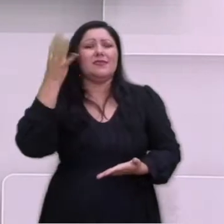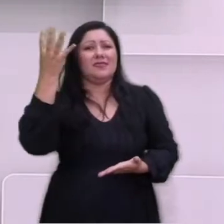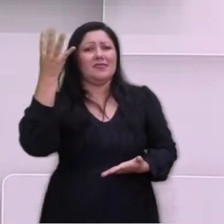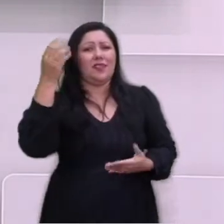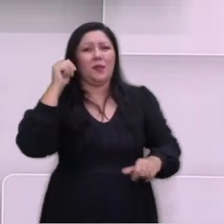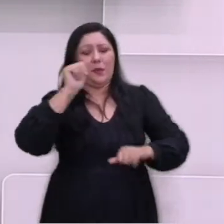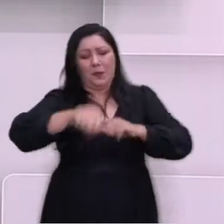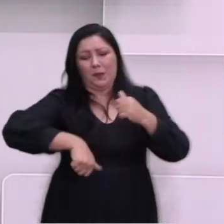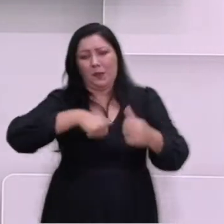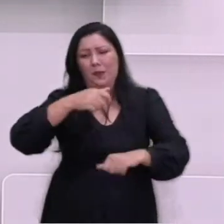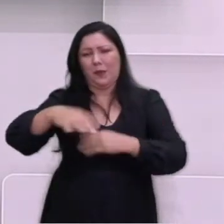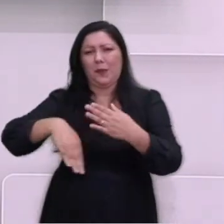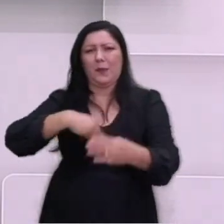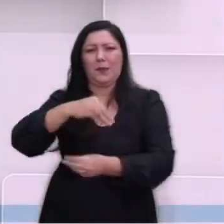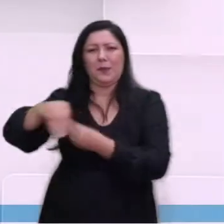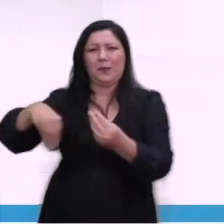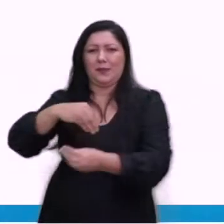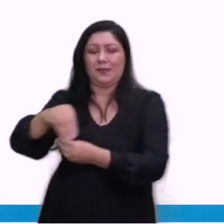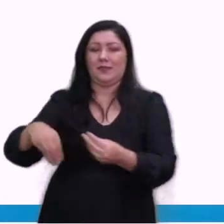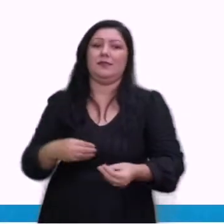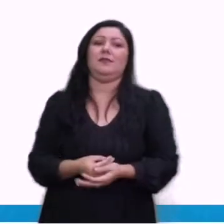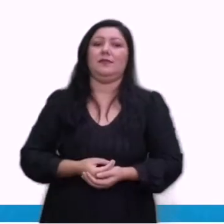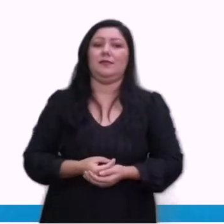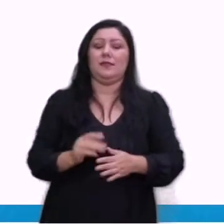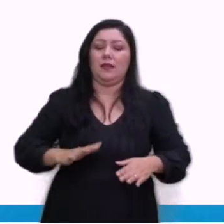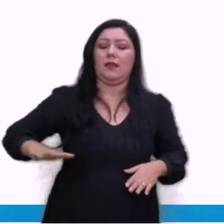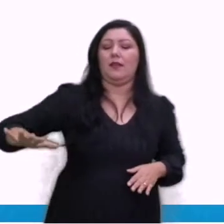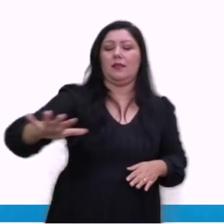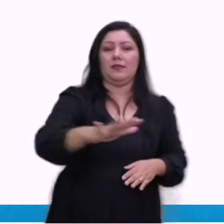transformações no espaço geográfico mundial.